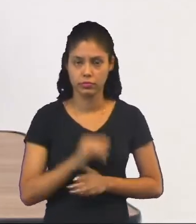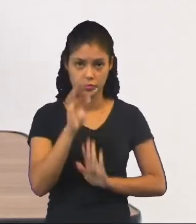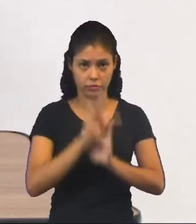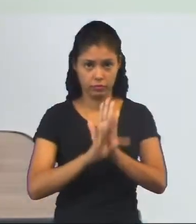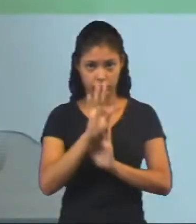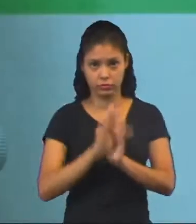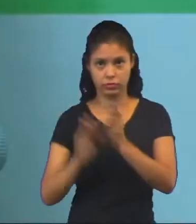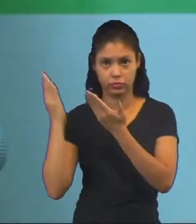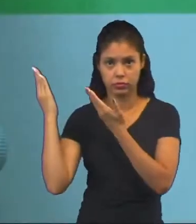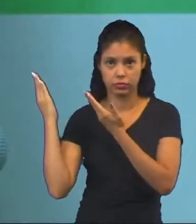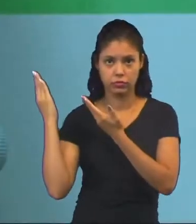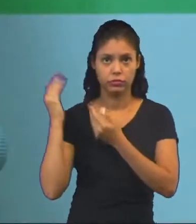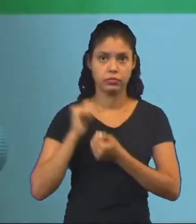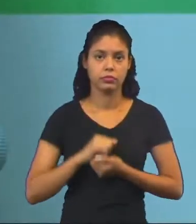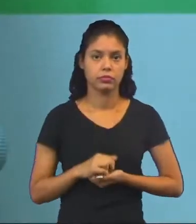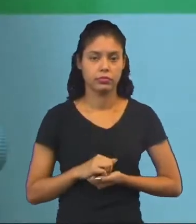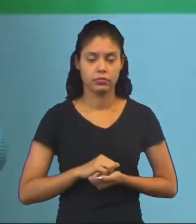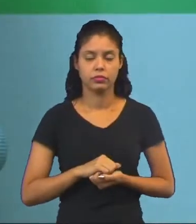texto.